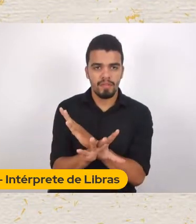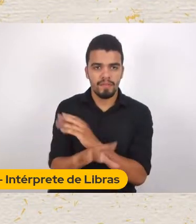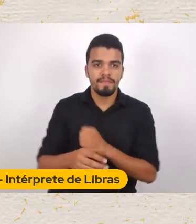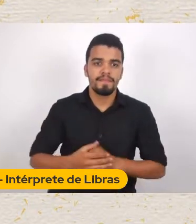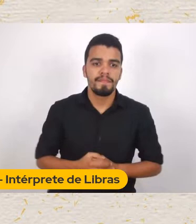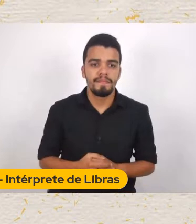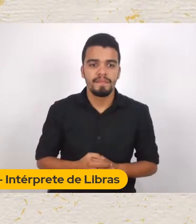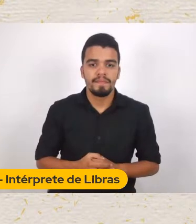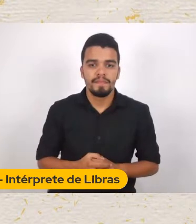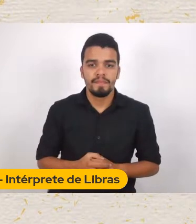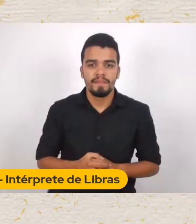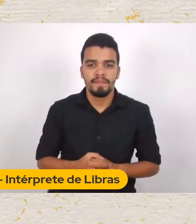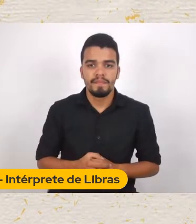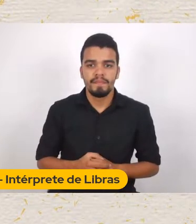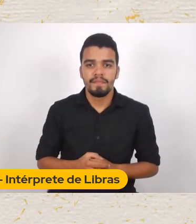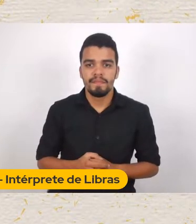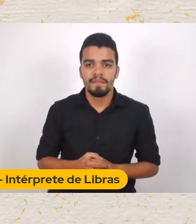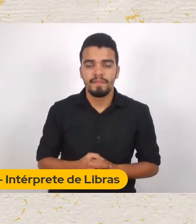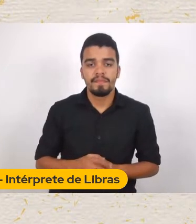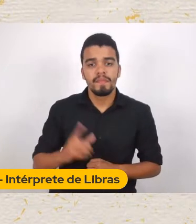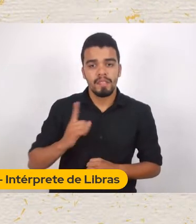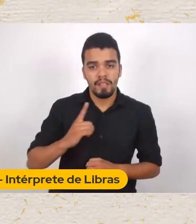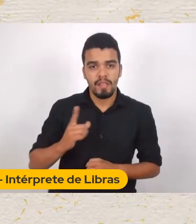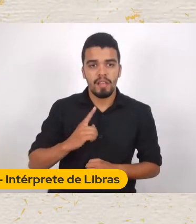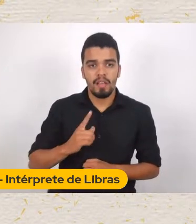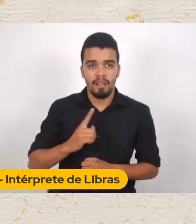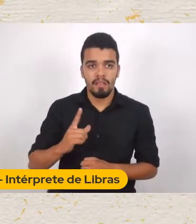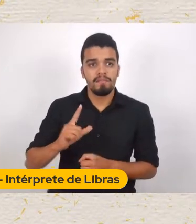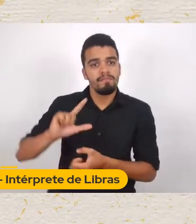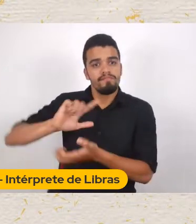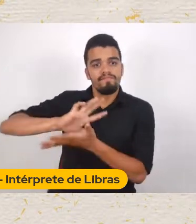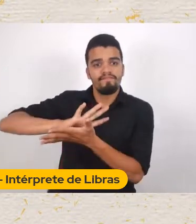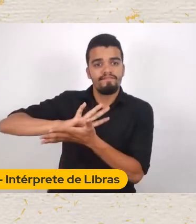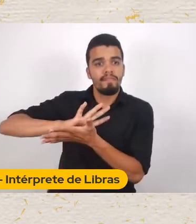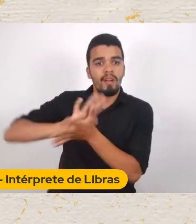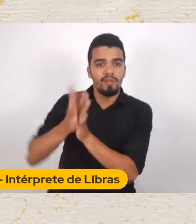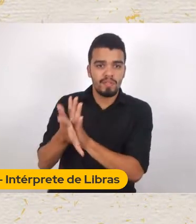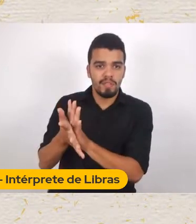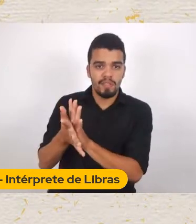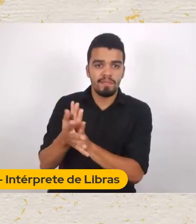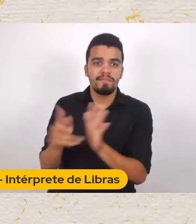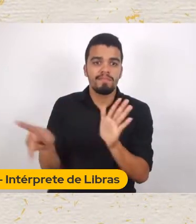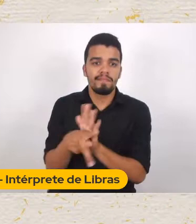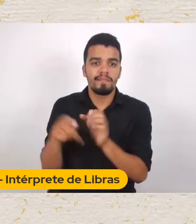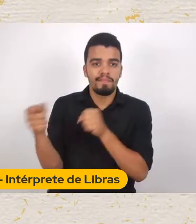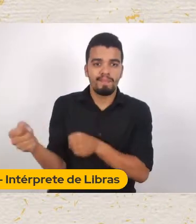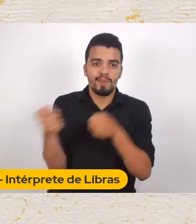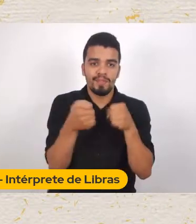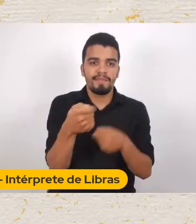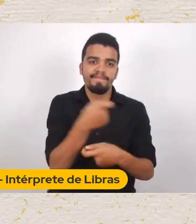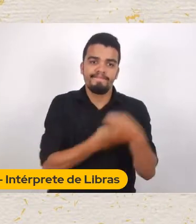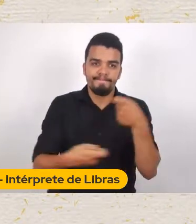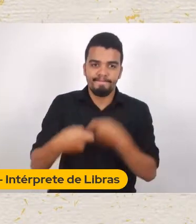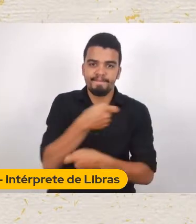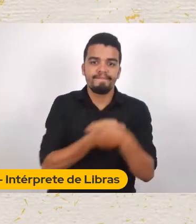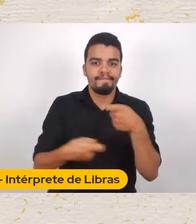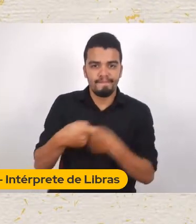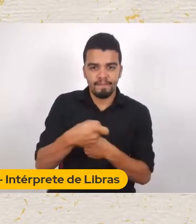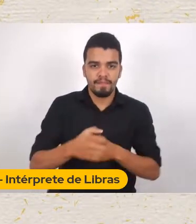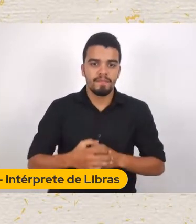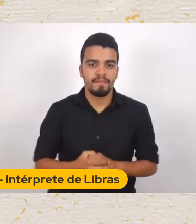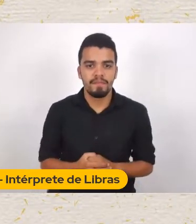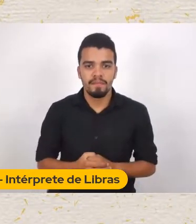que geravam Um preconceito E um domínio do poder econômico muito grande Vou pedir também